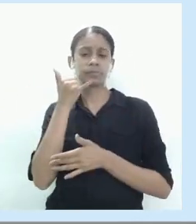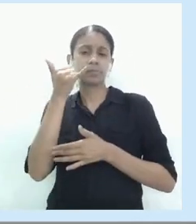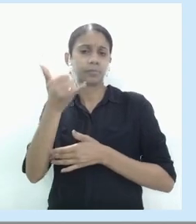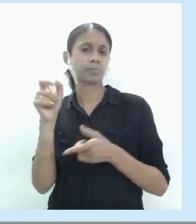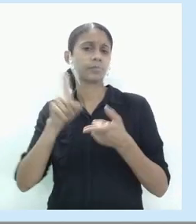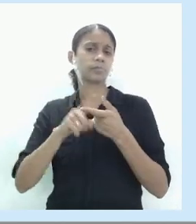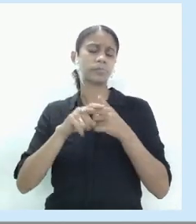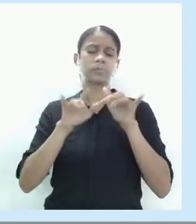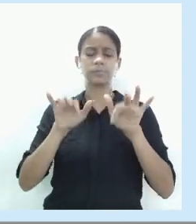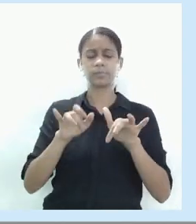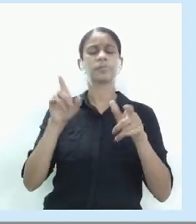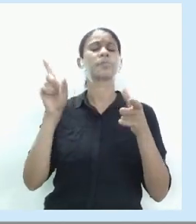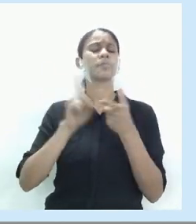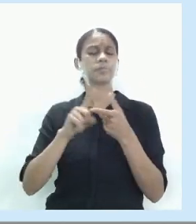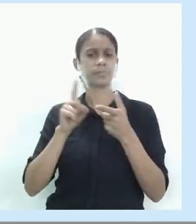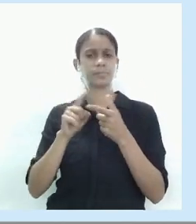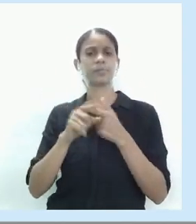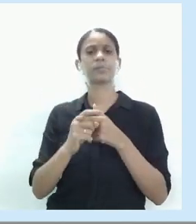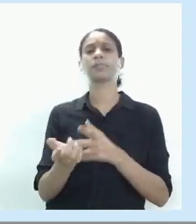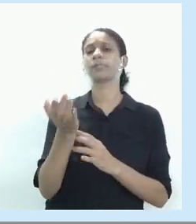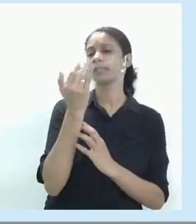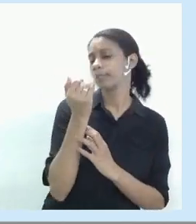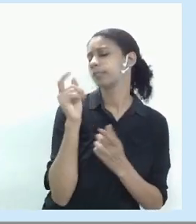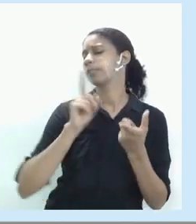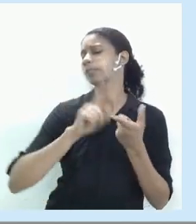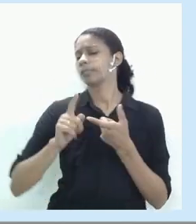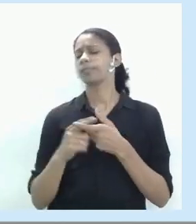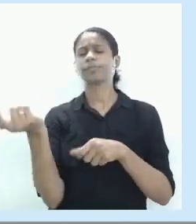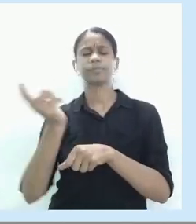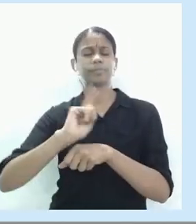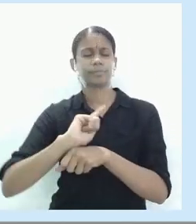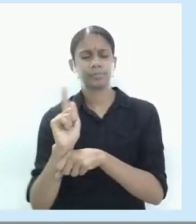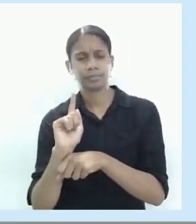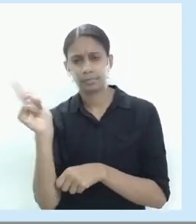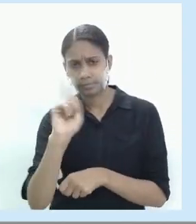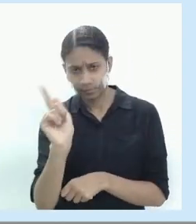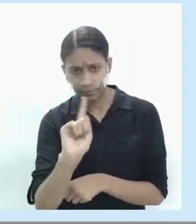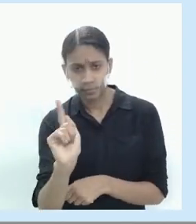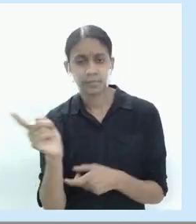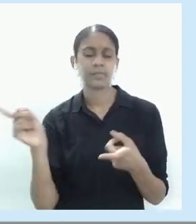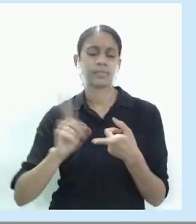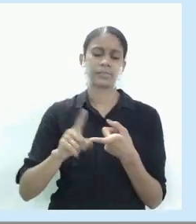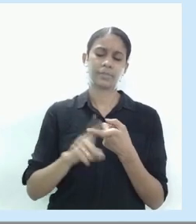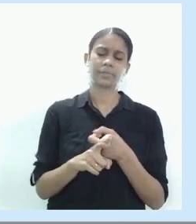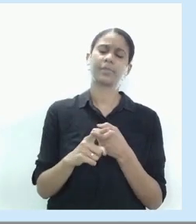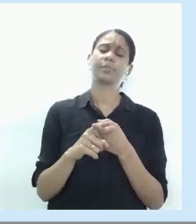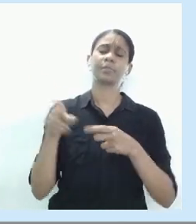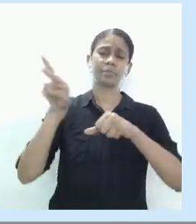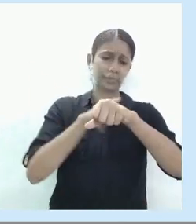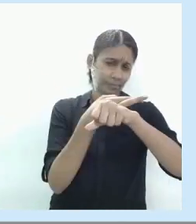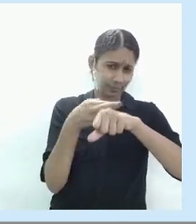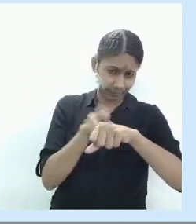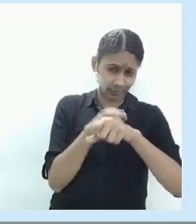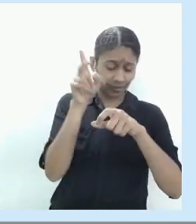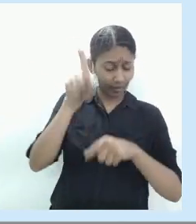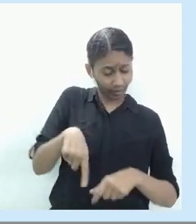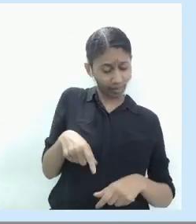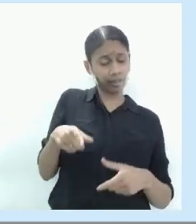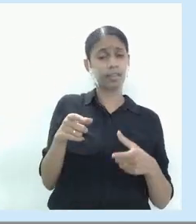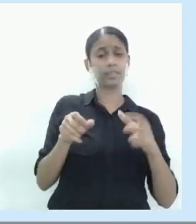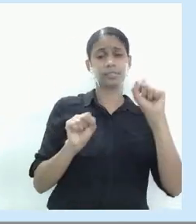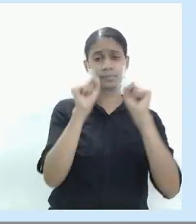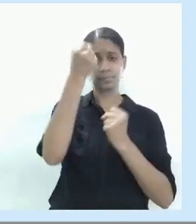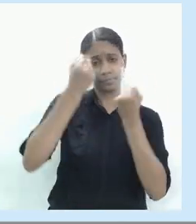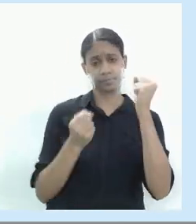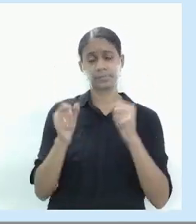Empresas de alimento, empresas de refrigerante que tem a sua marca no mundo todo de chocolates. Então, isso são empresas que